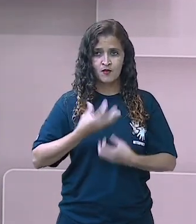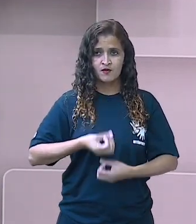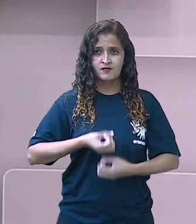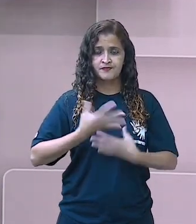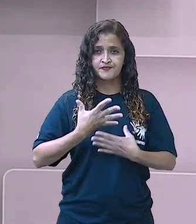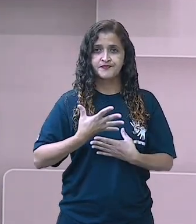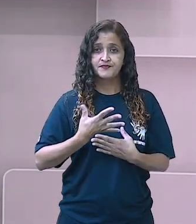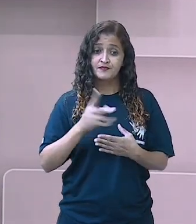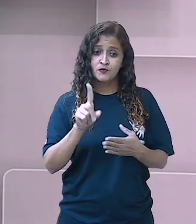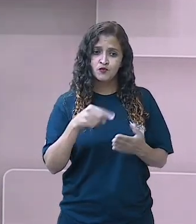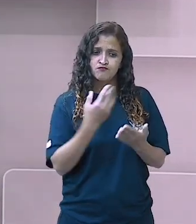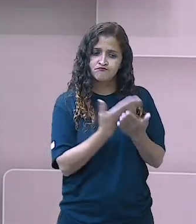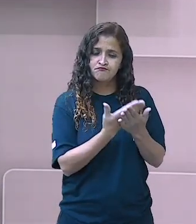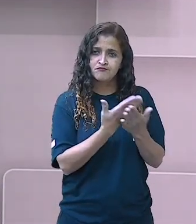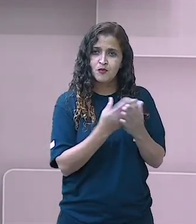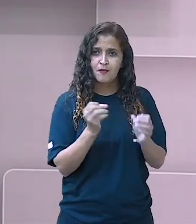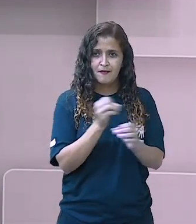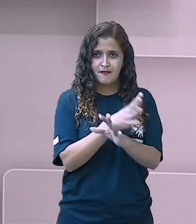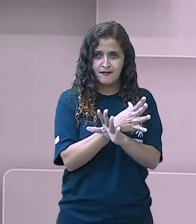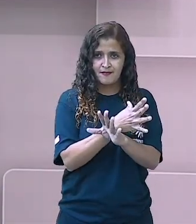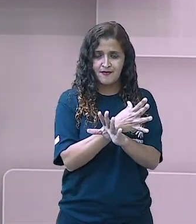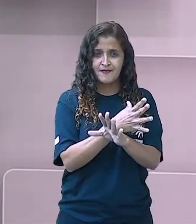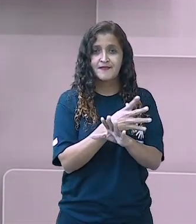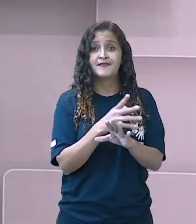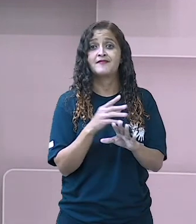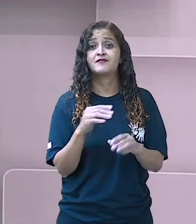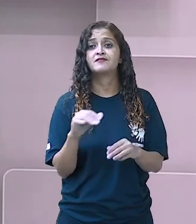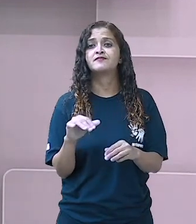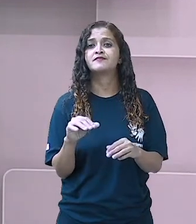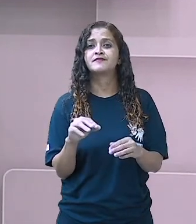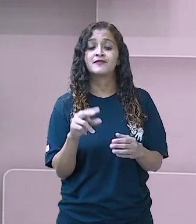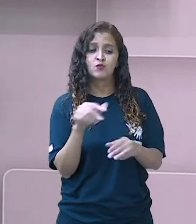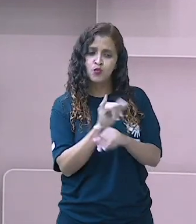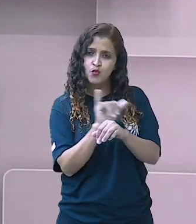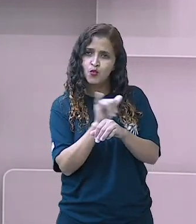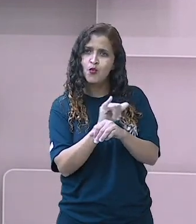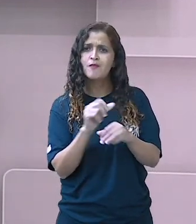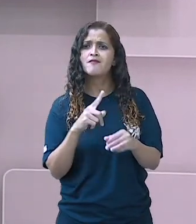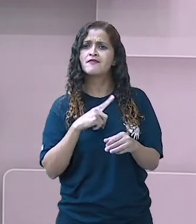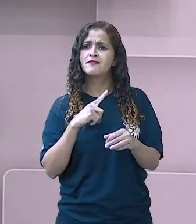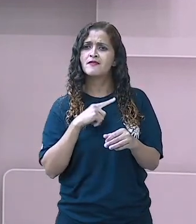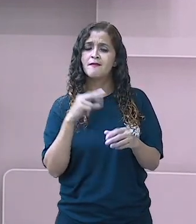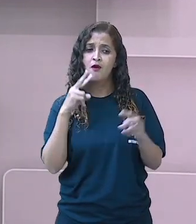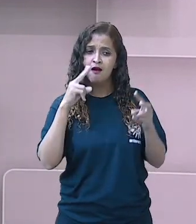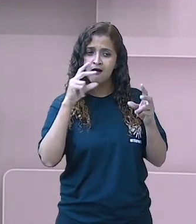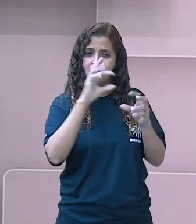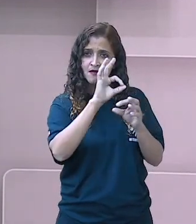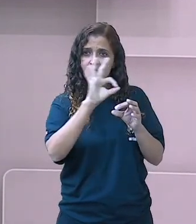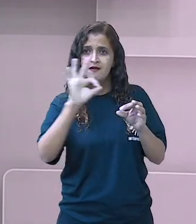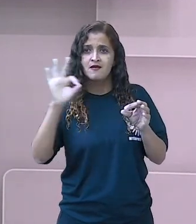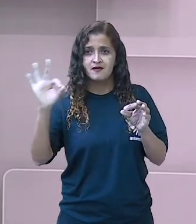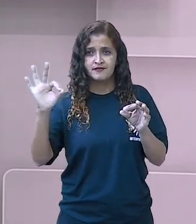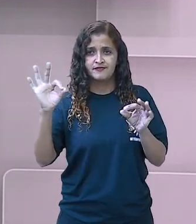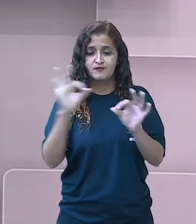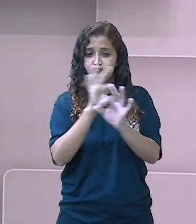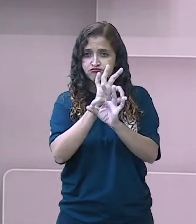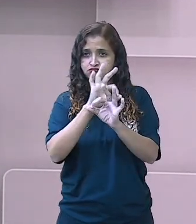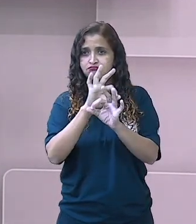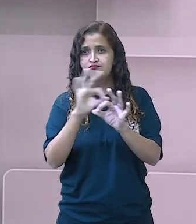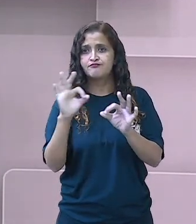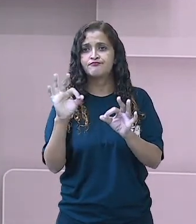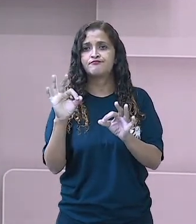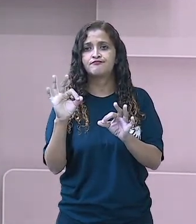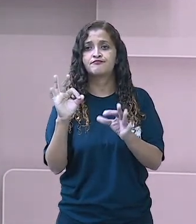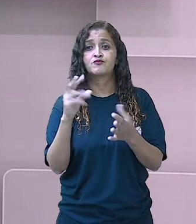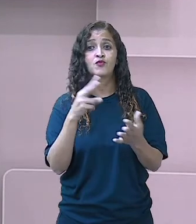depois que acabou a aula, você vai poder assistir no YouTube. Lê ele. Grava um áudio, você lendo esse poema. E